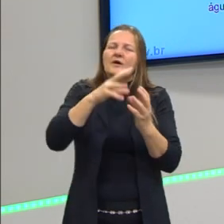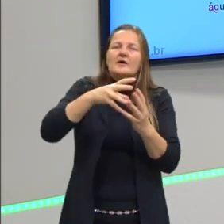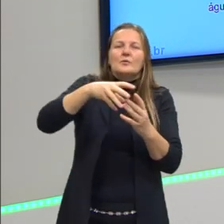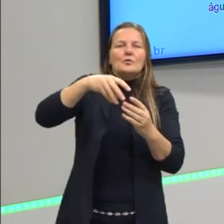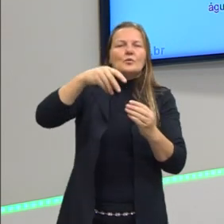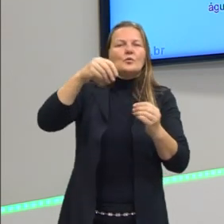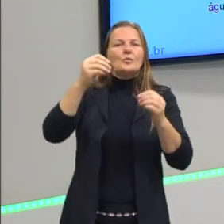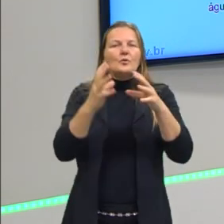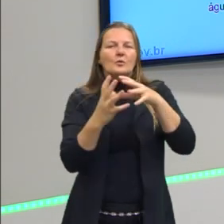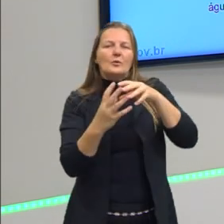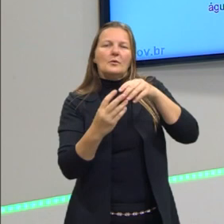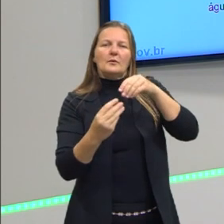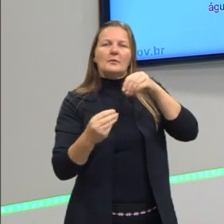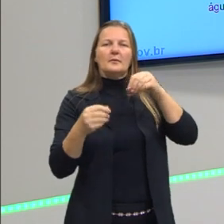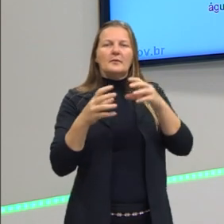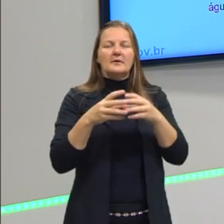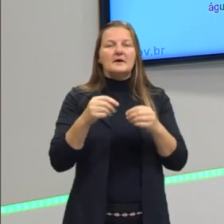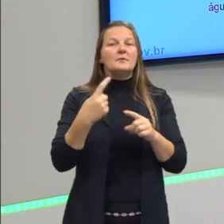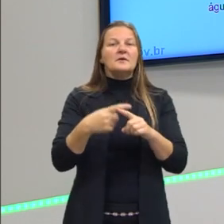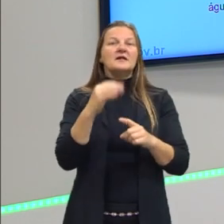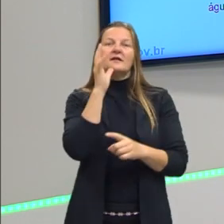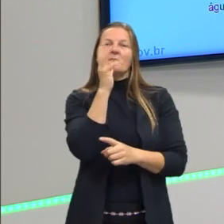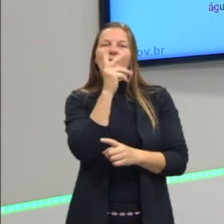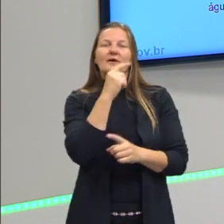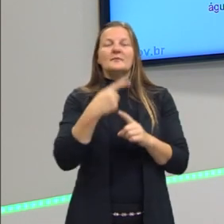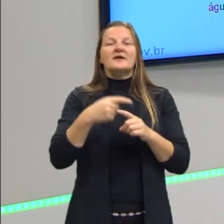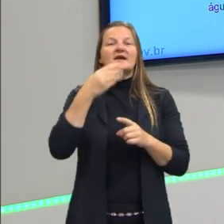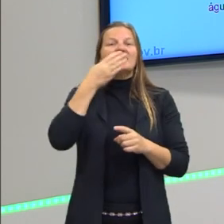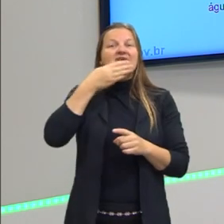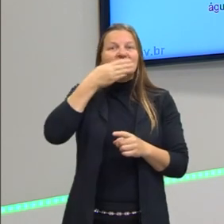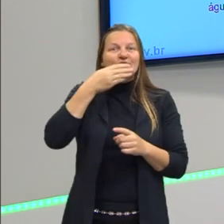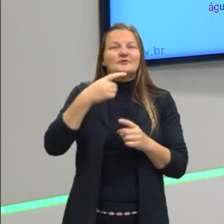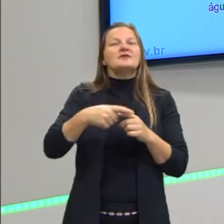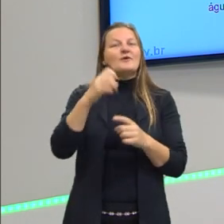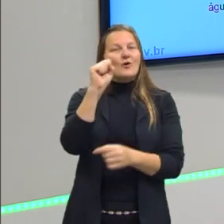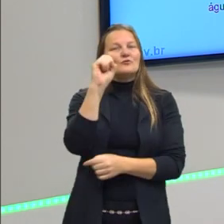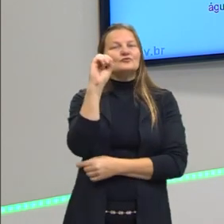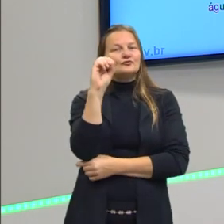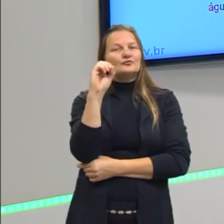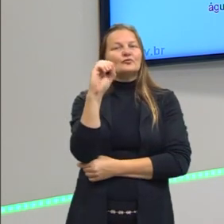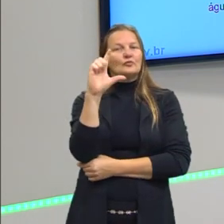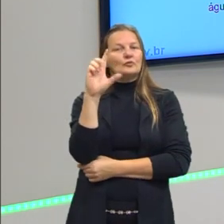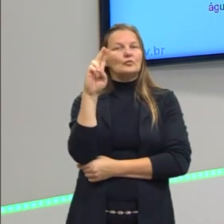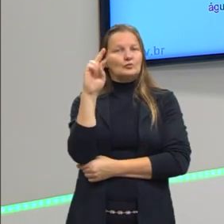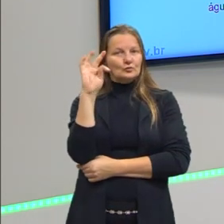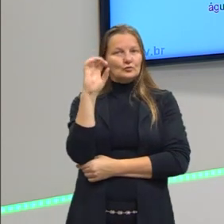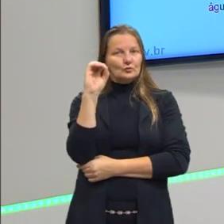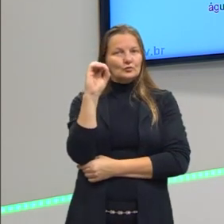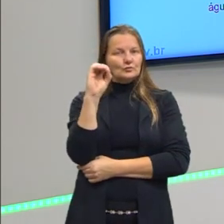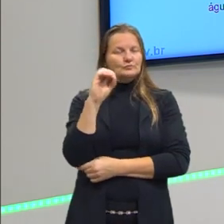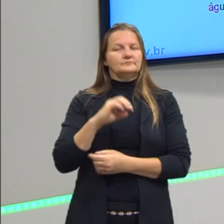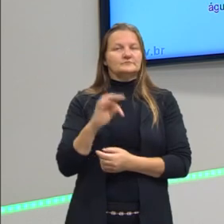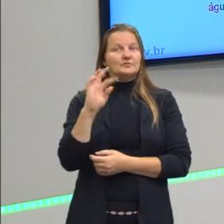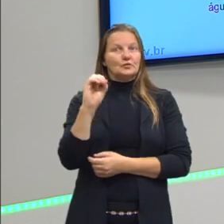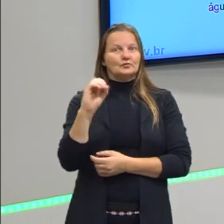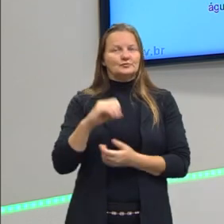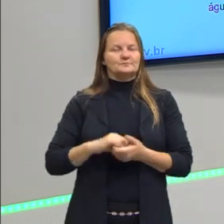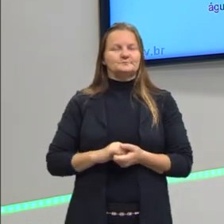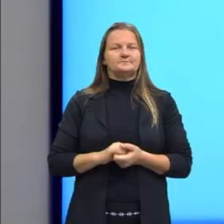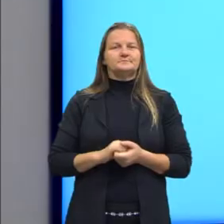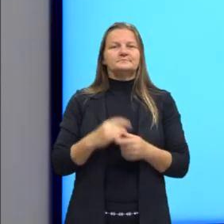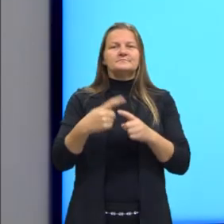somente uma água. Por quê? Porque o açúcar, ele serve como esse soluto não volátil, né? Não é um composto volátil,